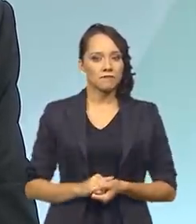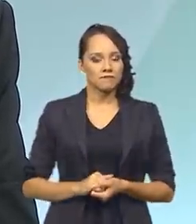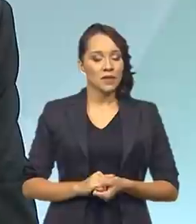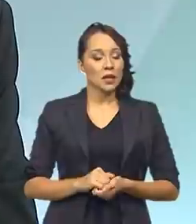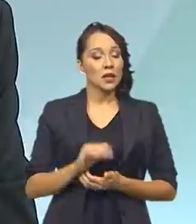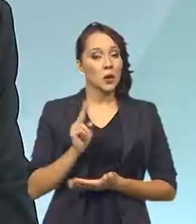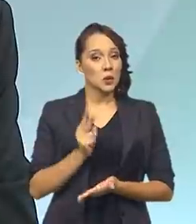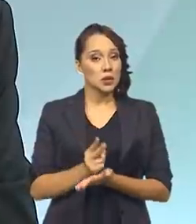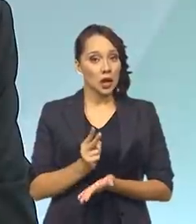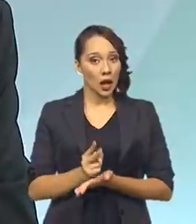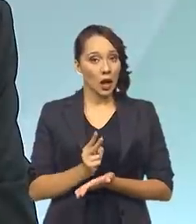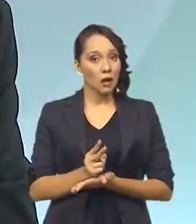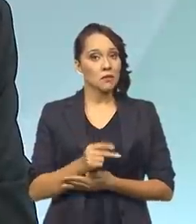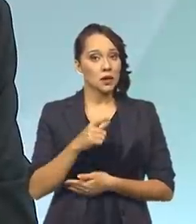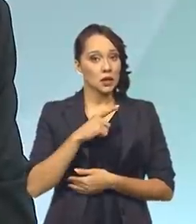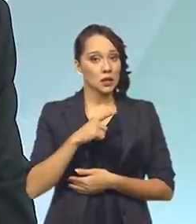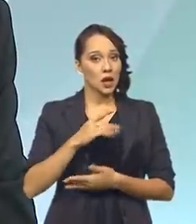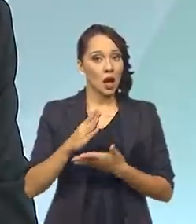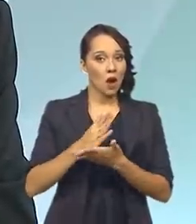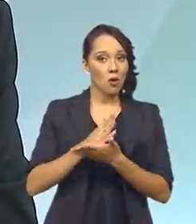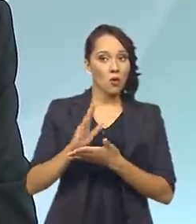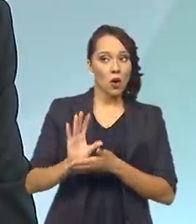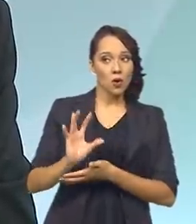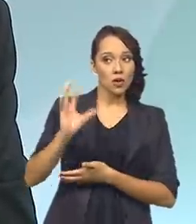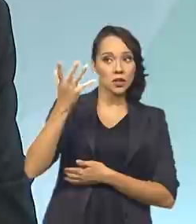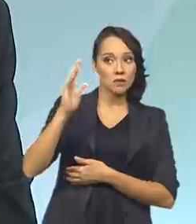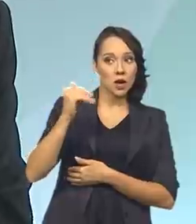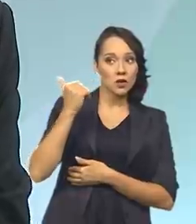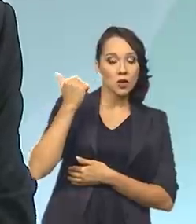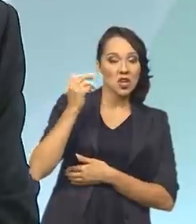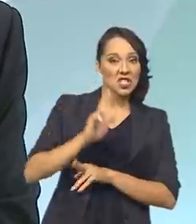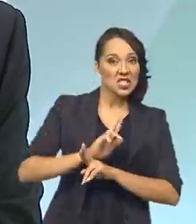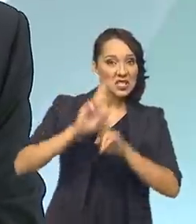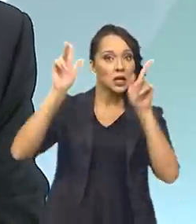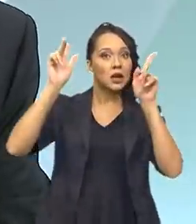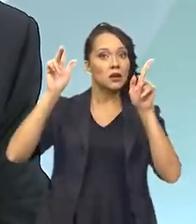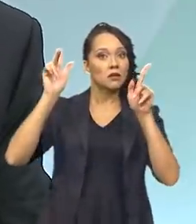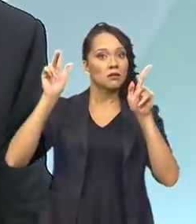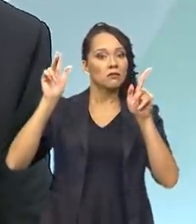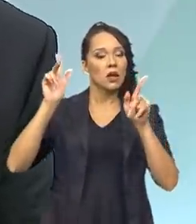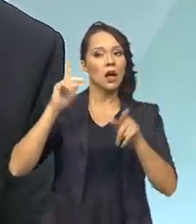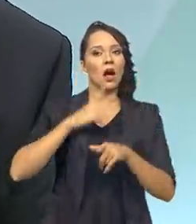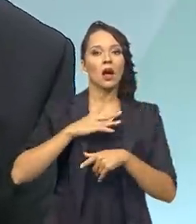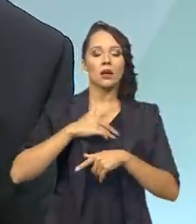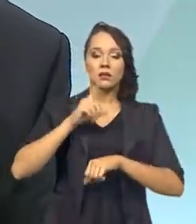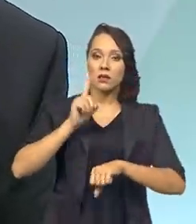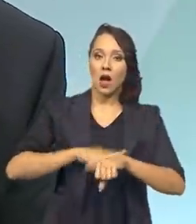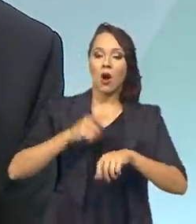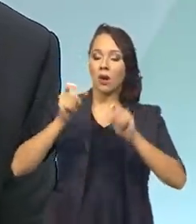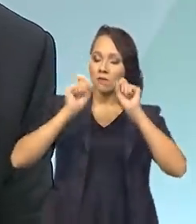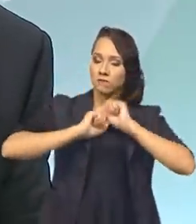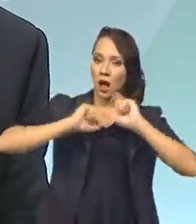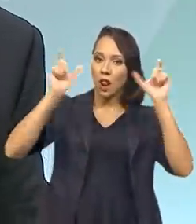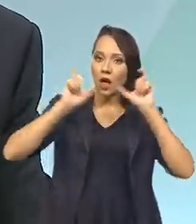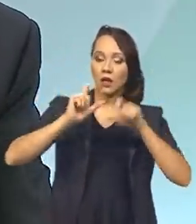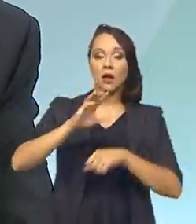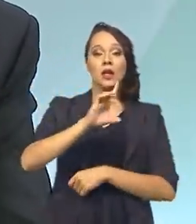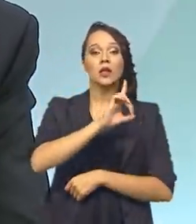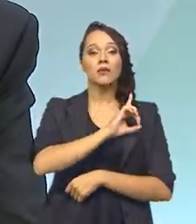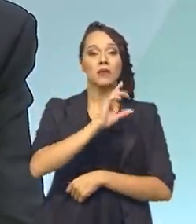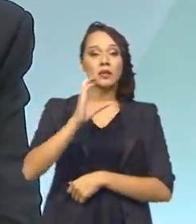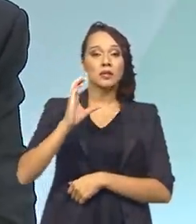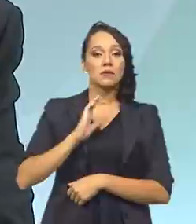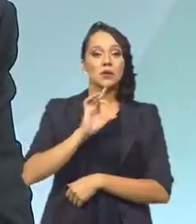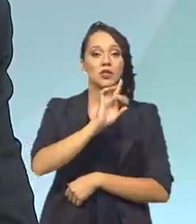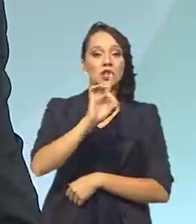sempre que há alguma ocorrência fora da normalidade, nós emitimos imediatamente um alerta para a Defesa Civil de